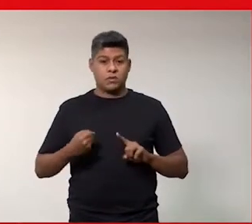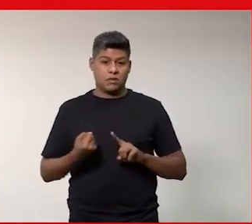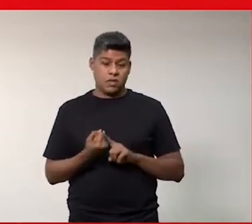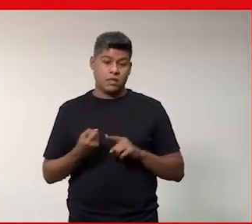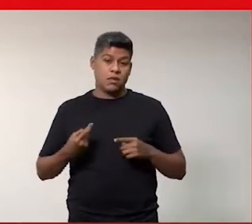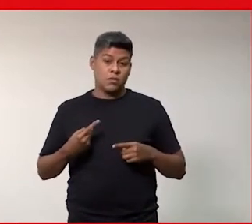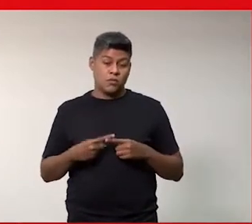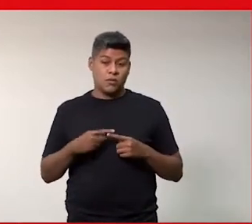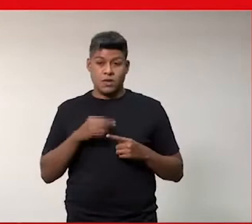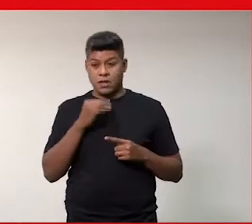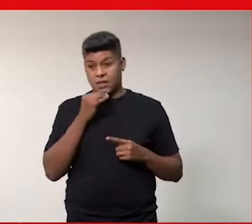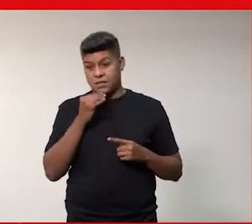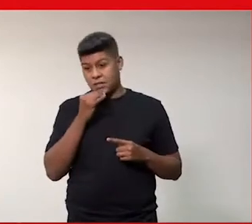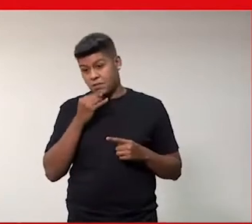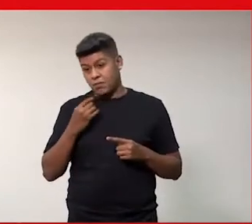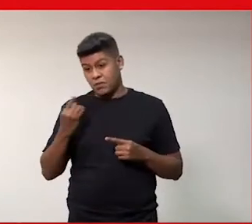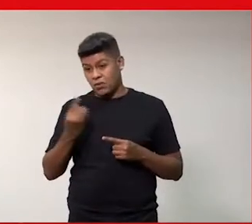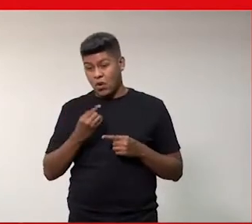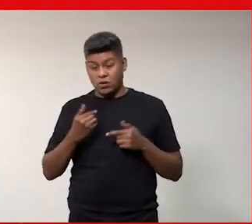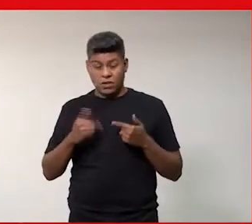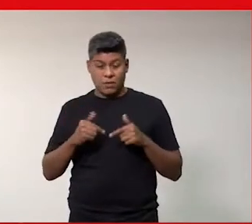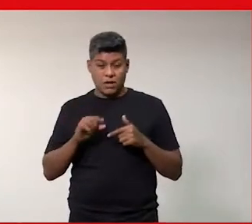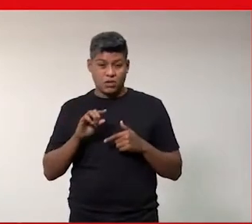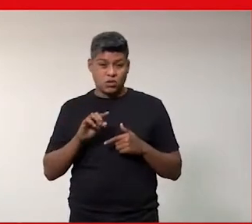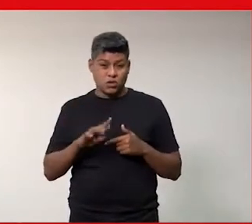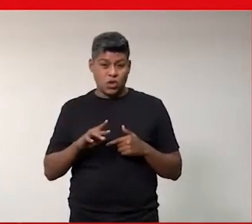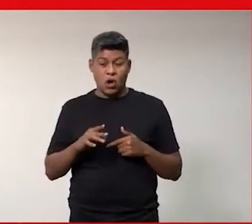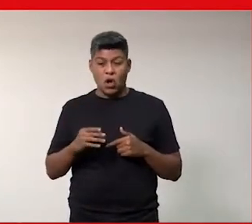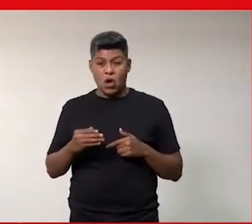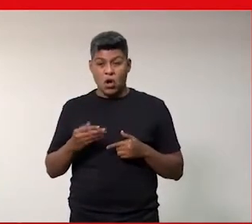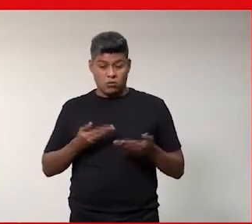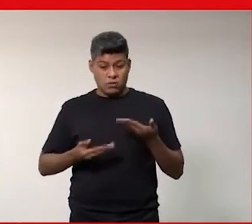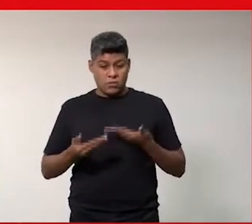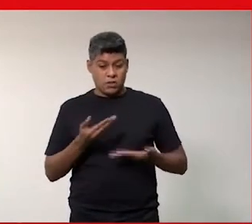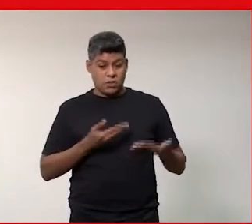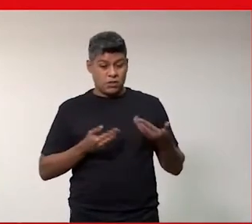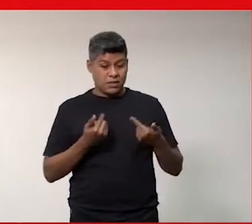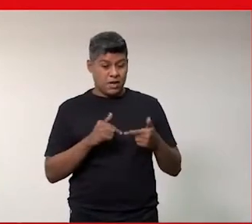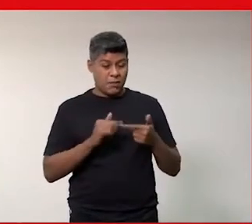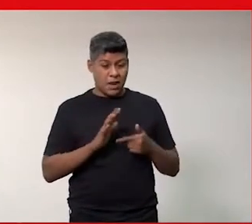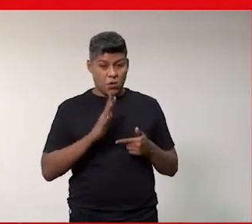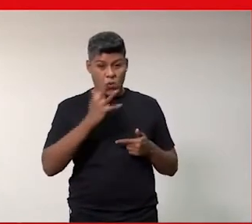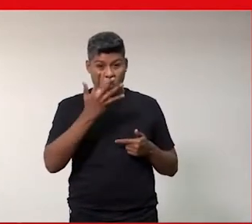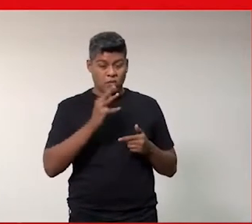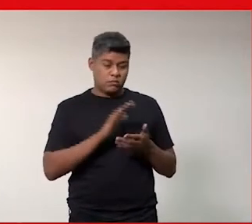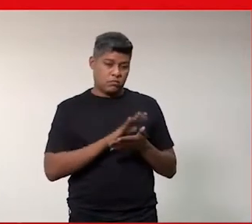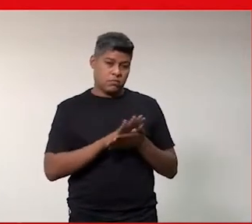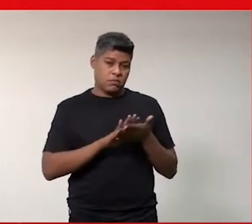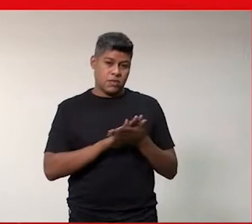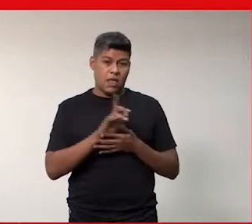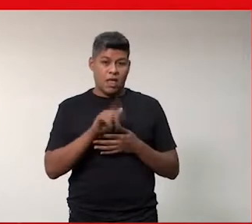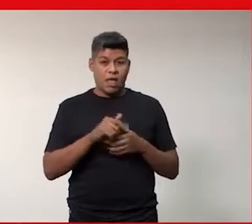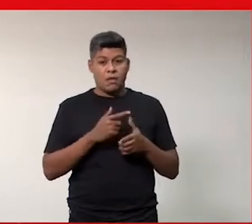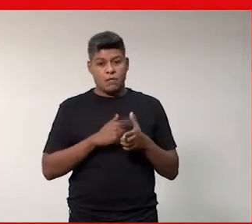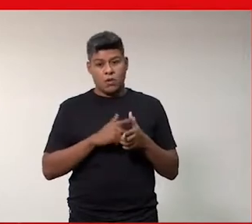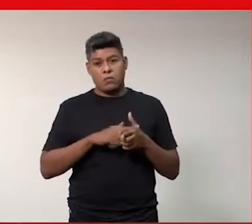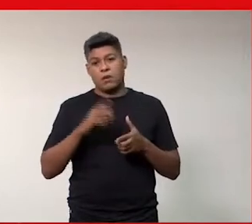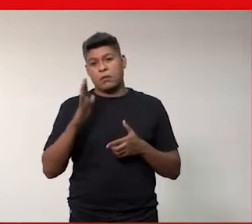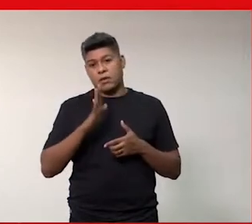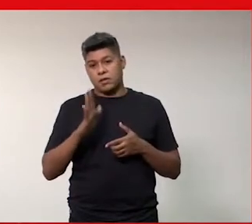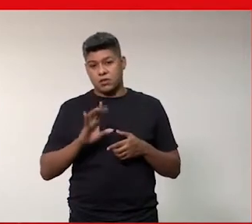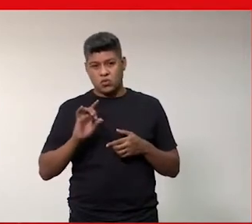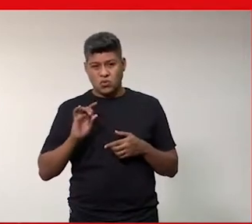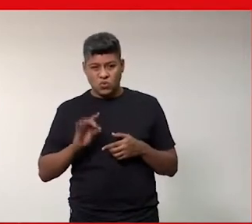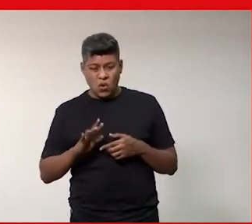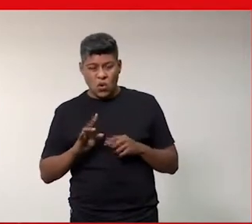Porque, senão, a gente só vai trabalhar talvez remediando e a gente nunca trabalha na causa. E esse é um grande problema do Brasil e não é